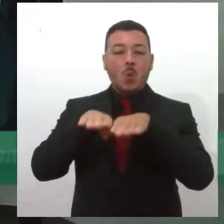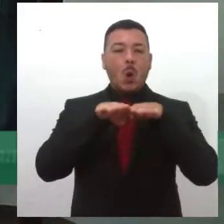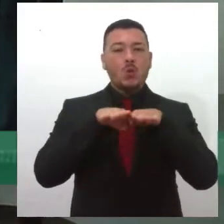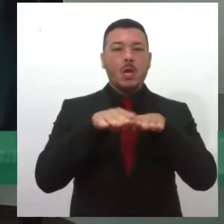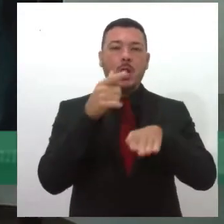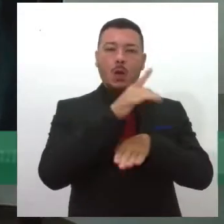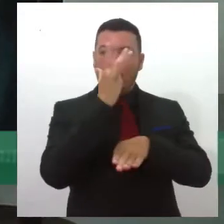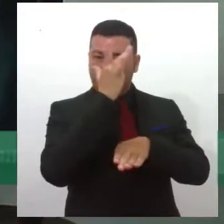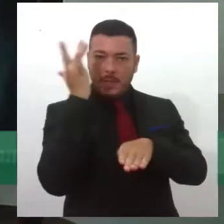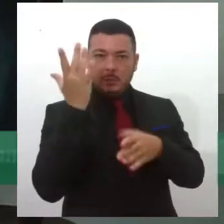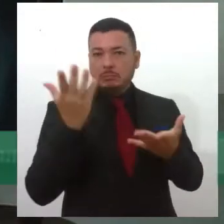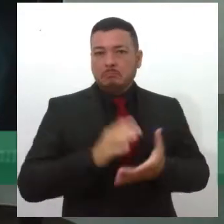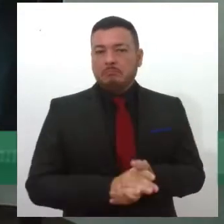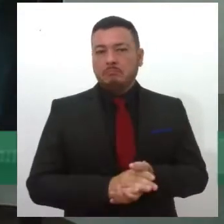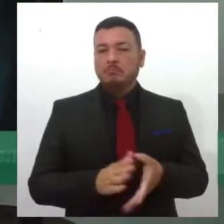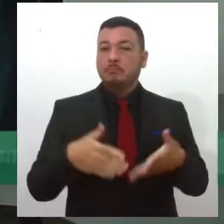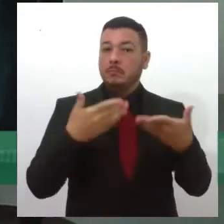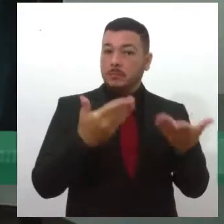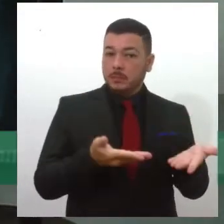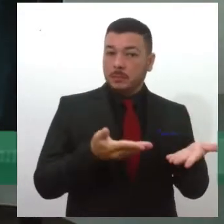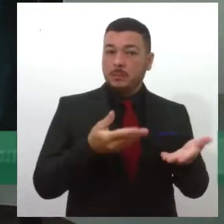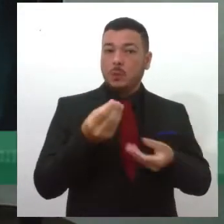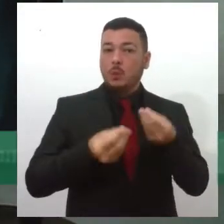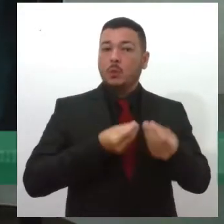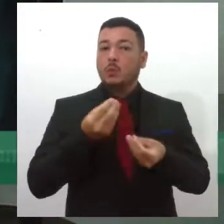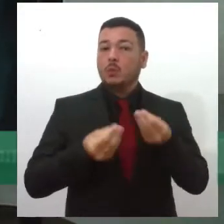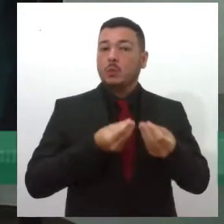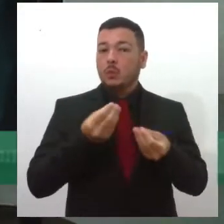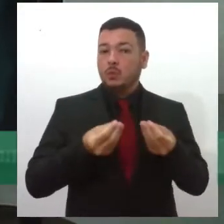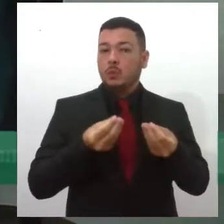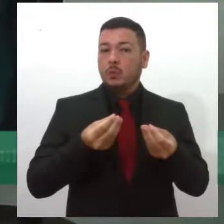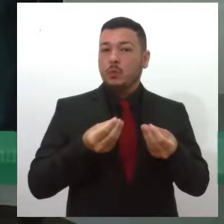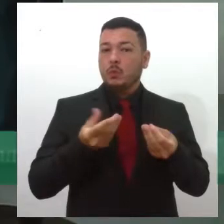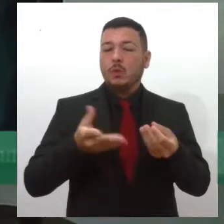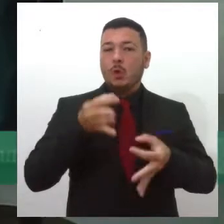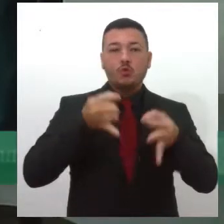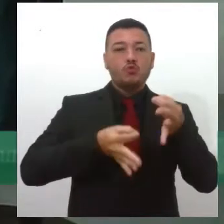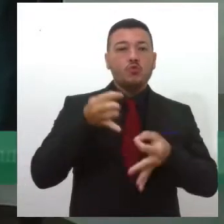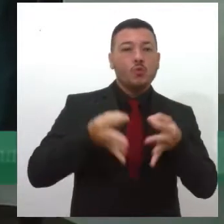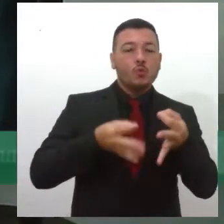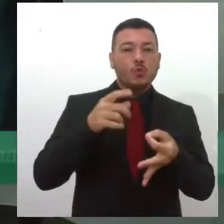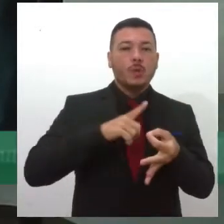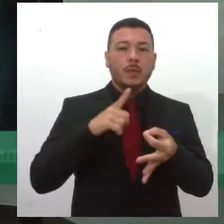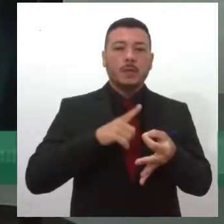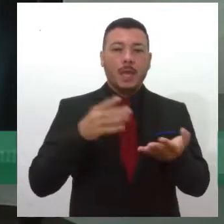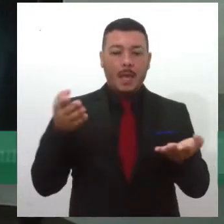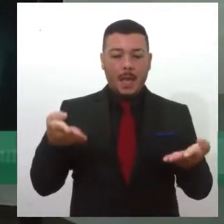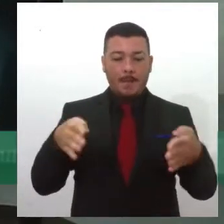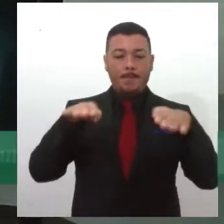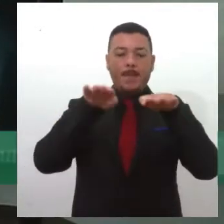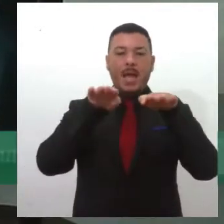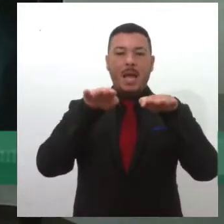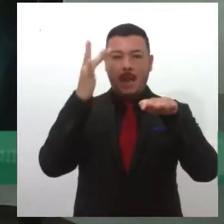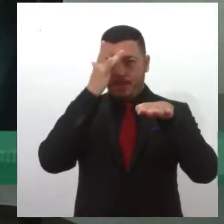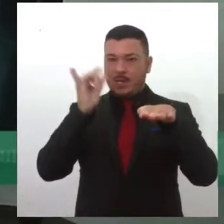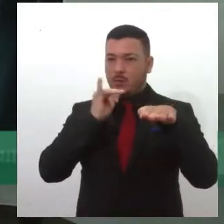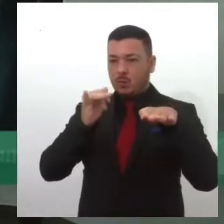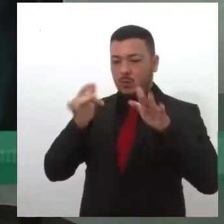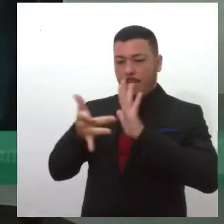pessoas, né? Diante disso, como é que funcionaria juridicamente a equiparação legal de pacientes